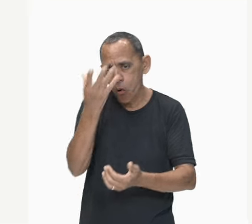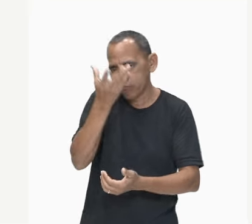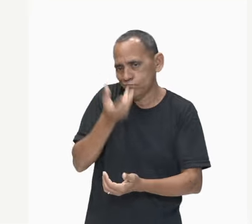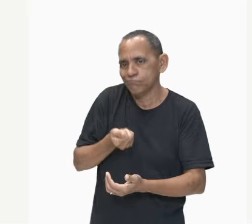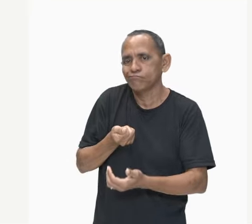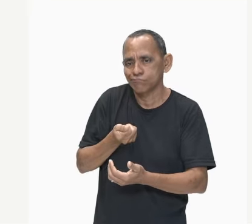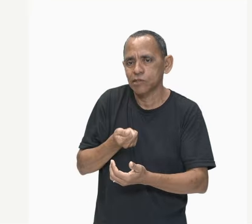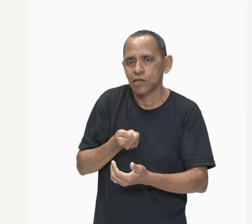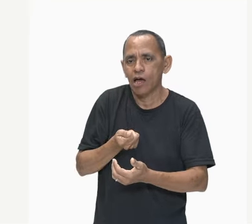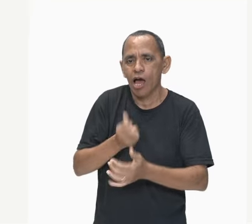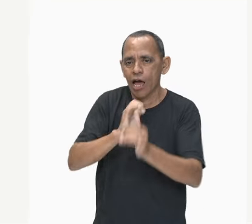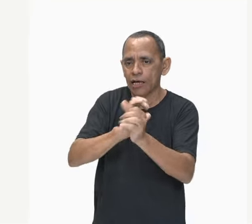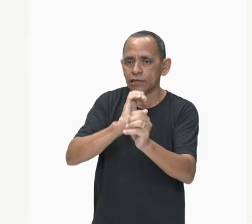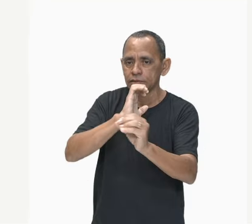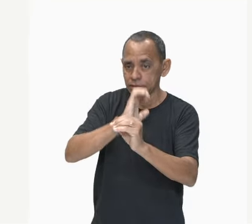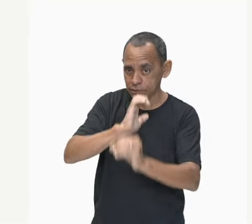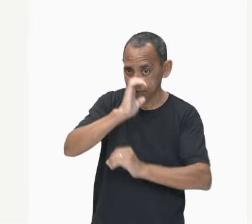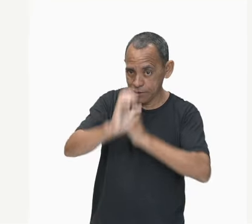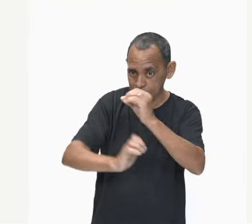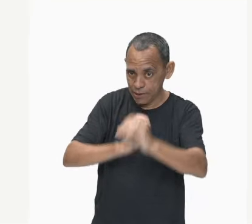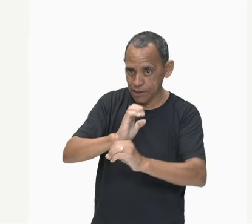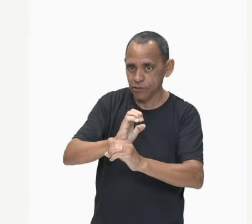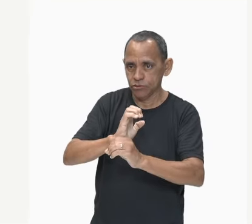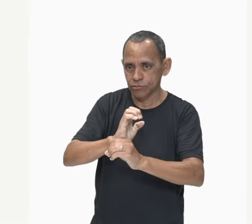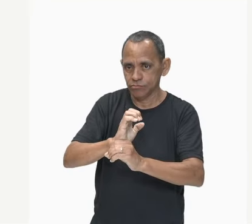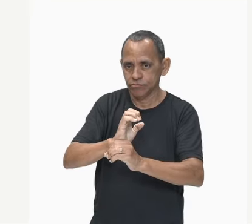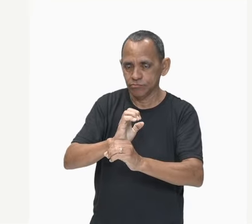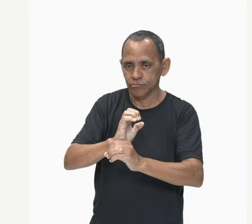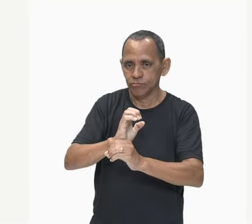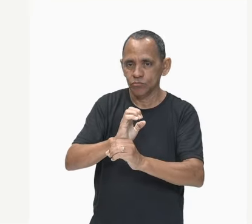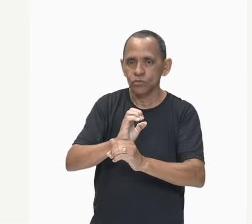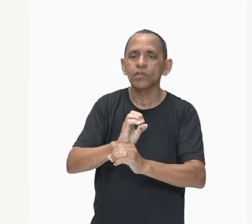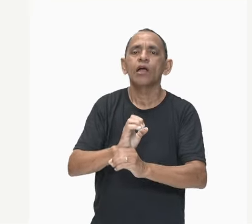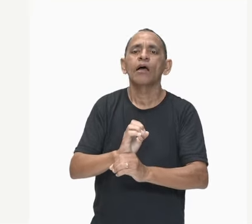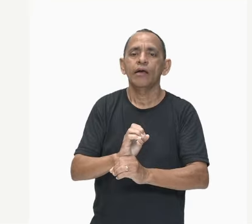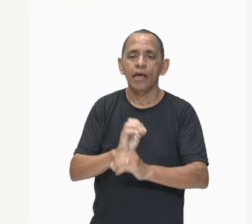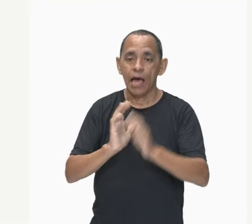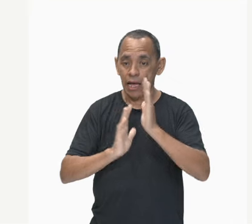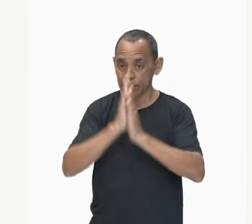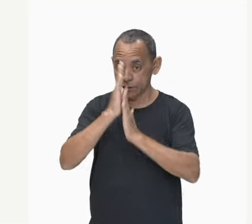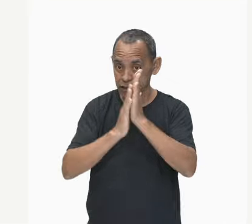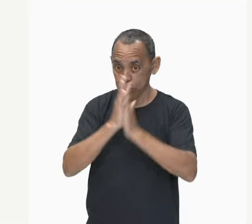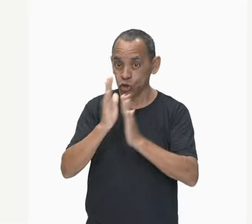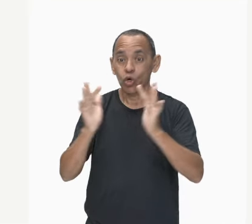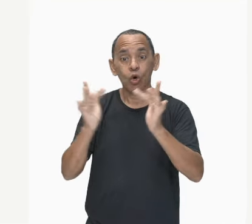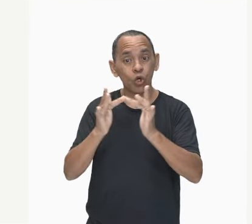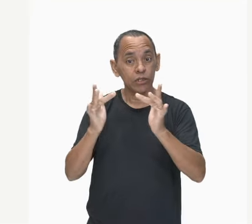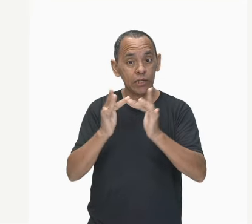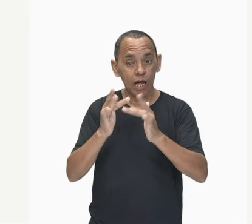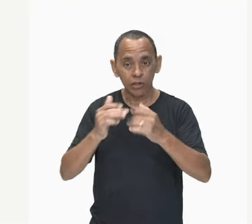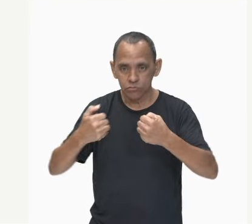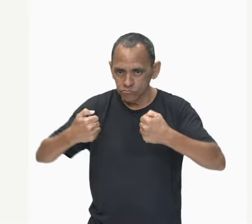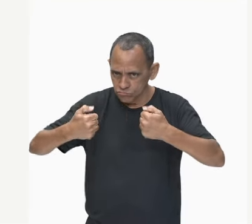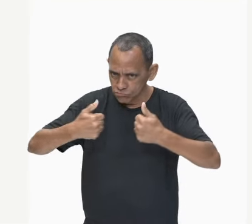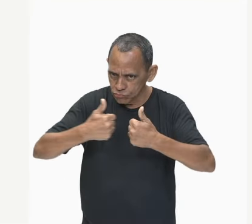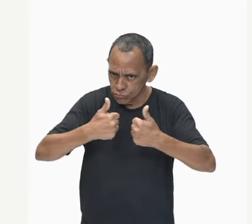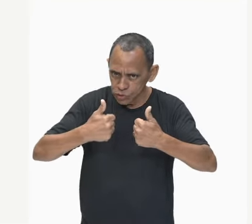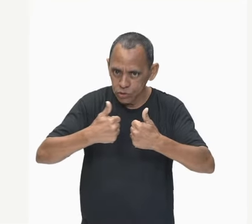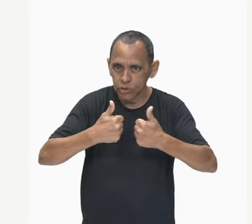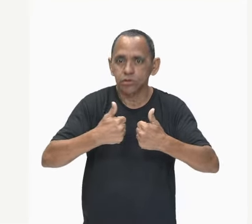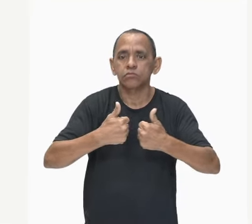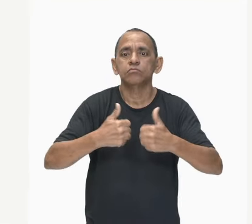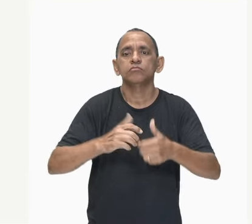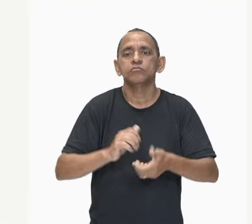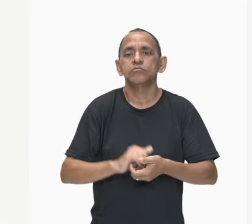formas. O atrito, o contato e a indução. Nesta forma, você percebe aí